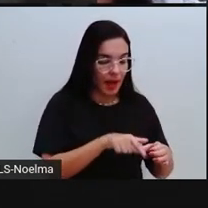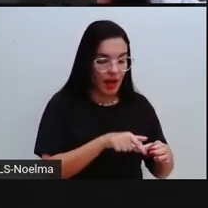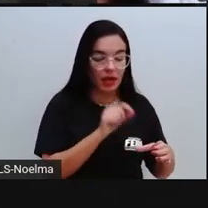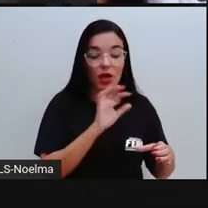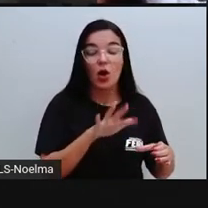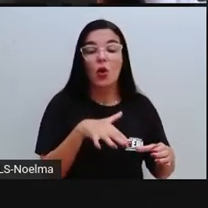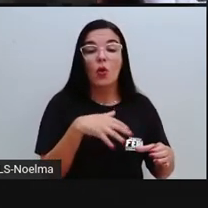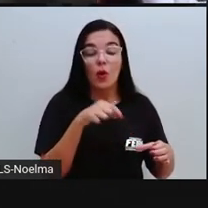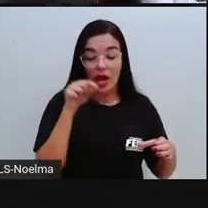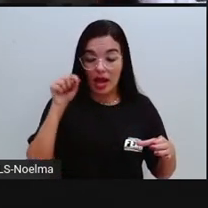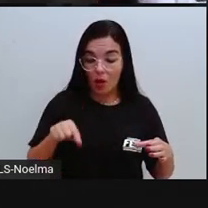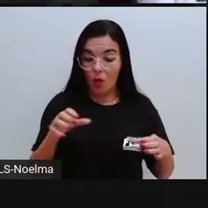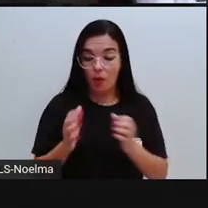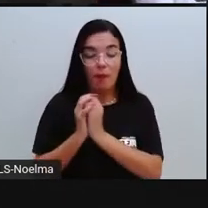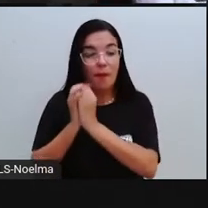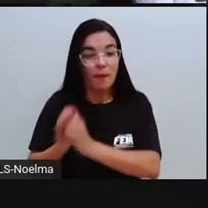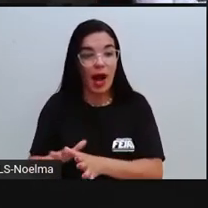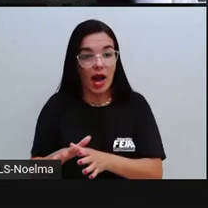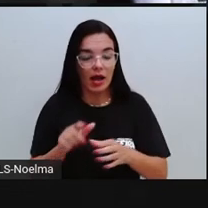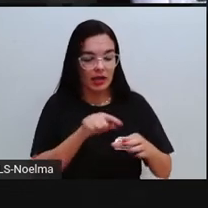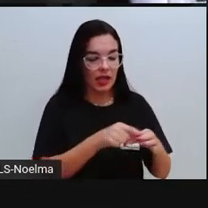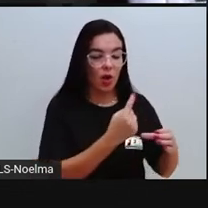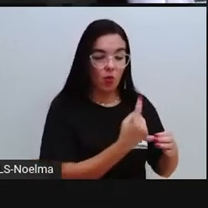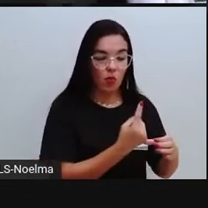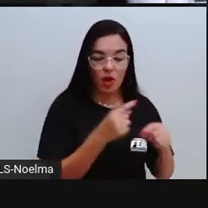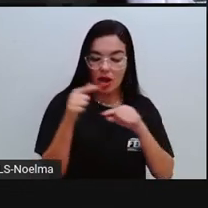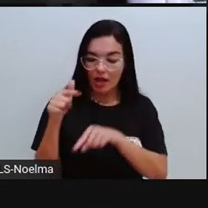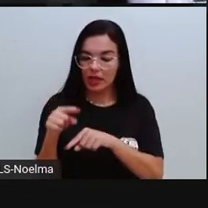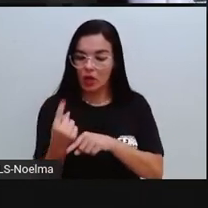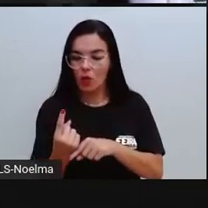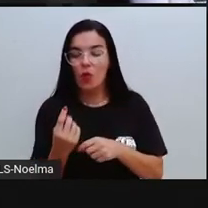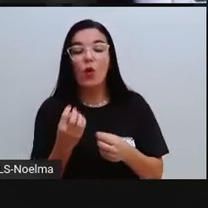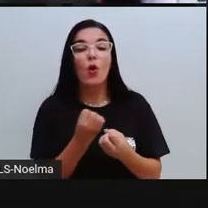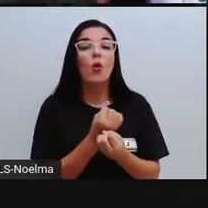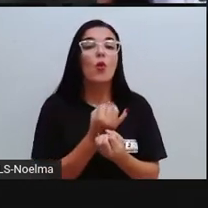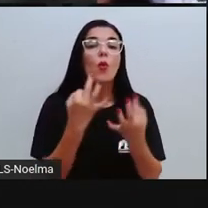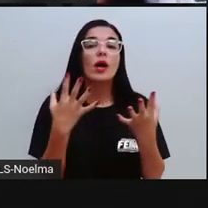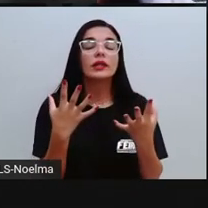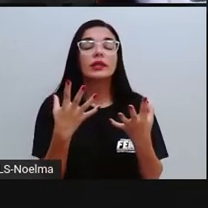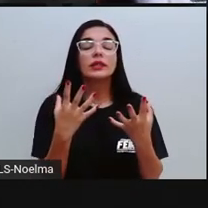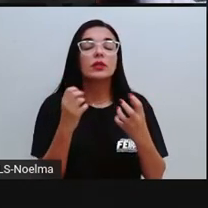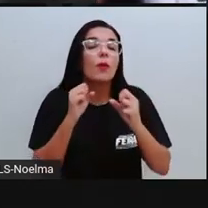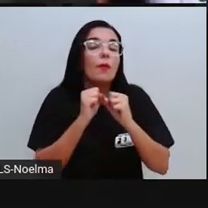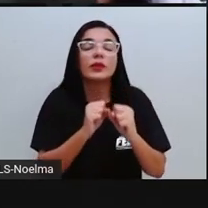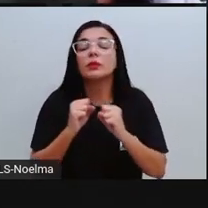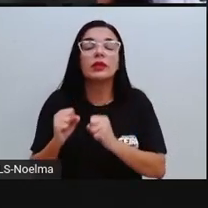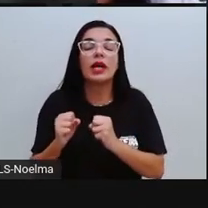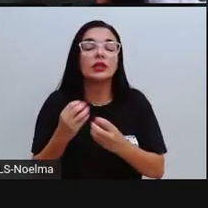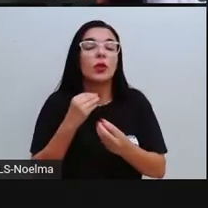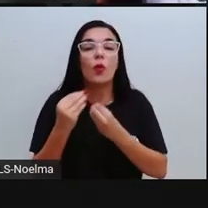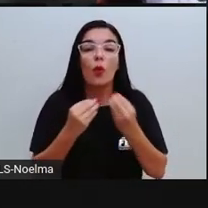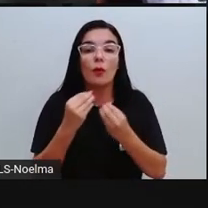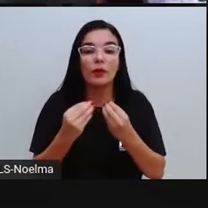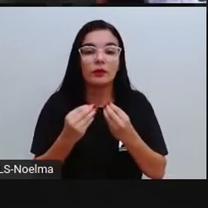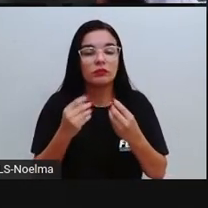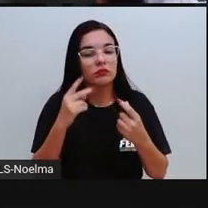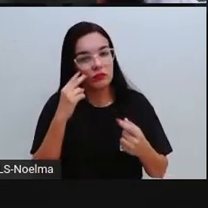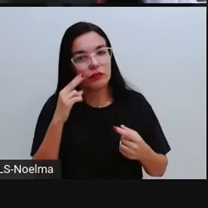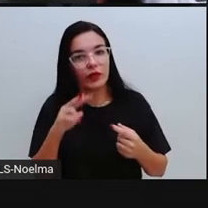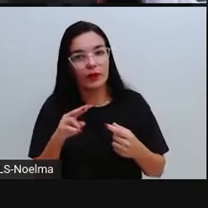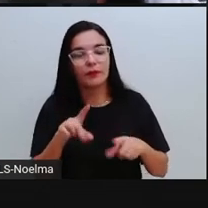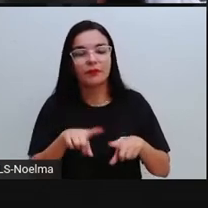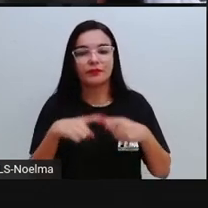qual a possibilidade do segundo dado também sair com o número 1, ou 2 com 2, ou 3 com 3.